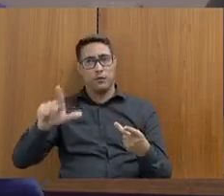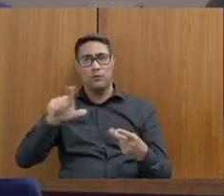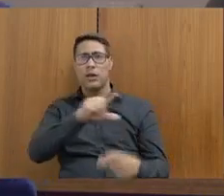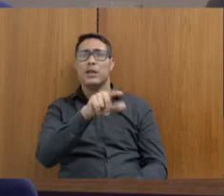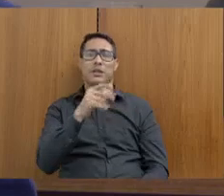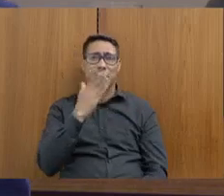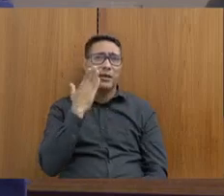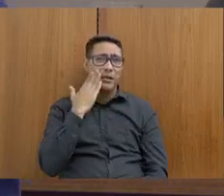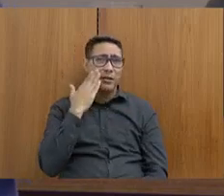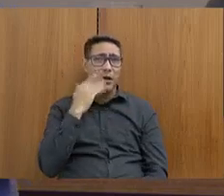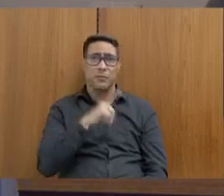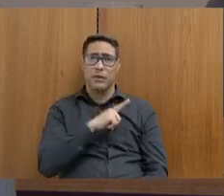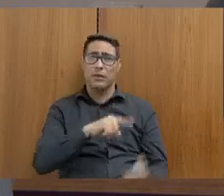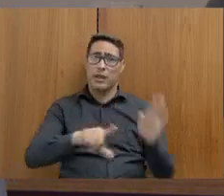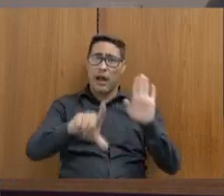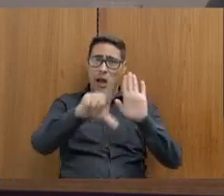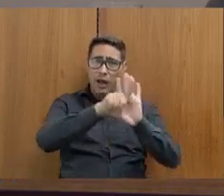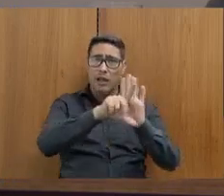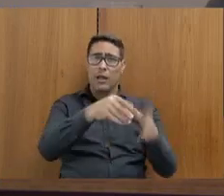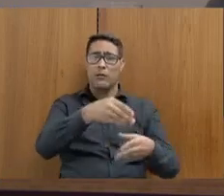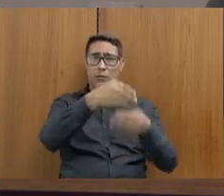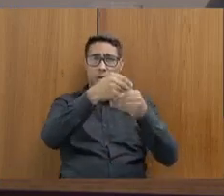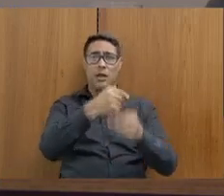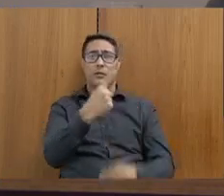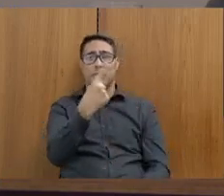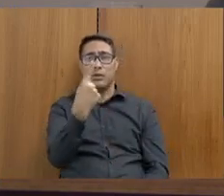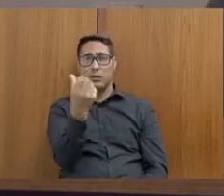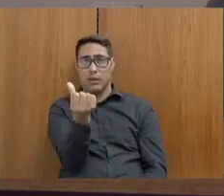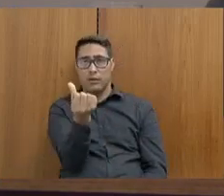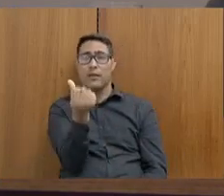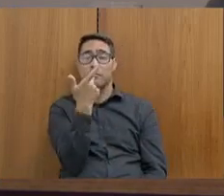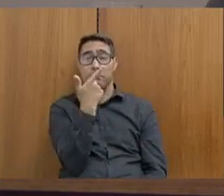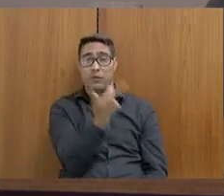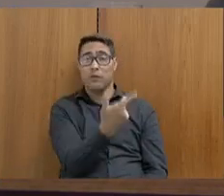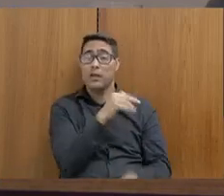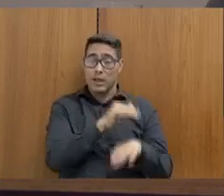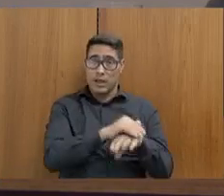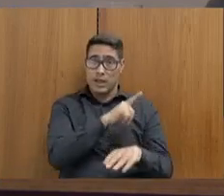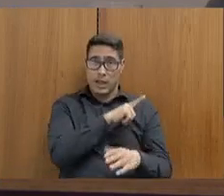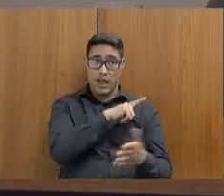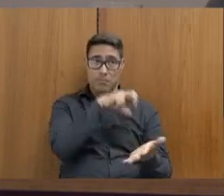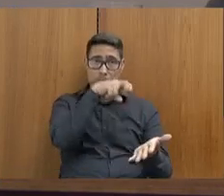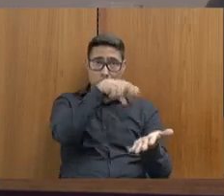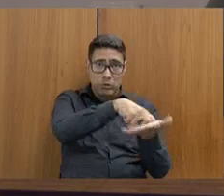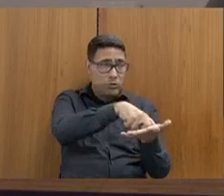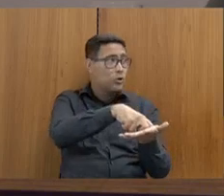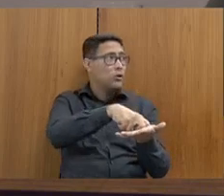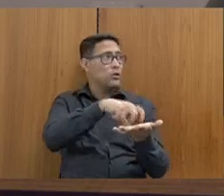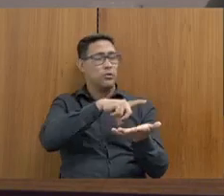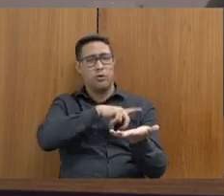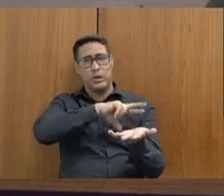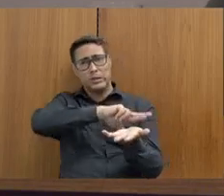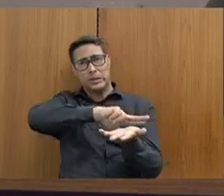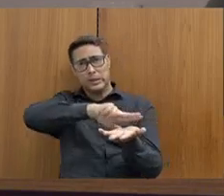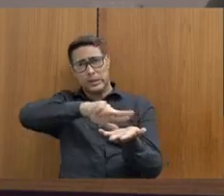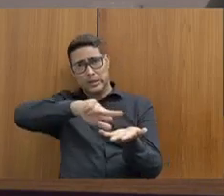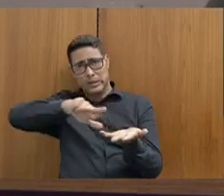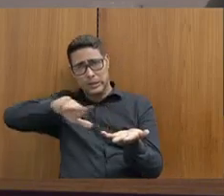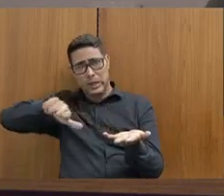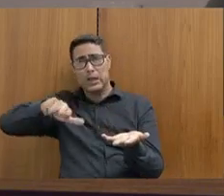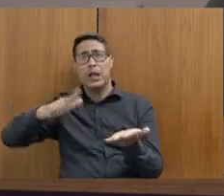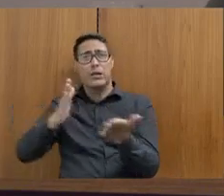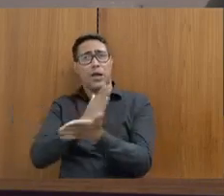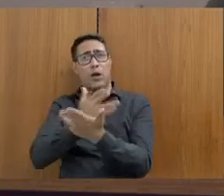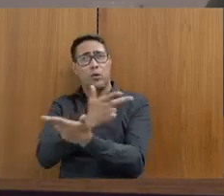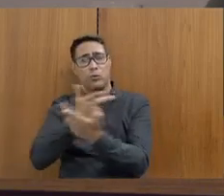que existe uma lei, a Lei Complementar 116, que prevê punições e também uma série de ações educativas. Eu queria